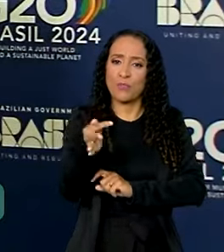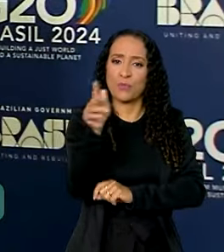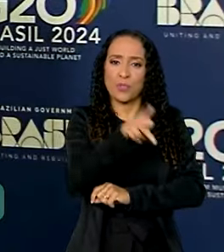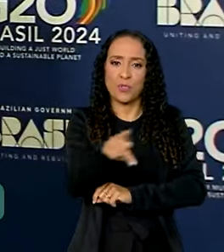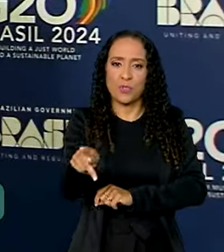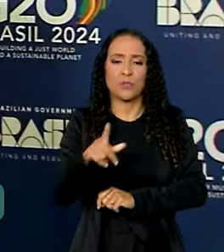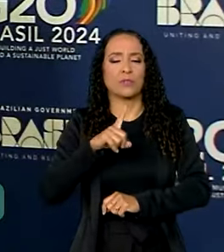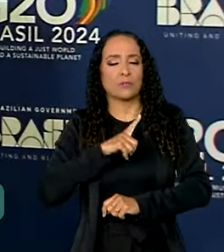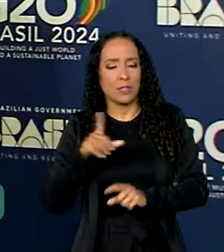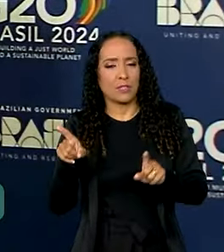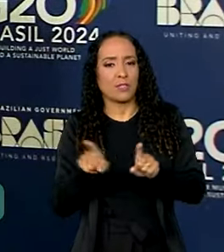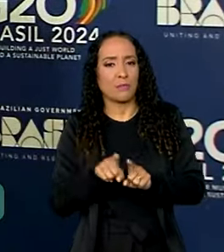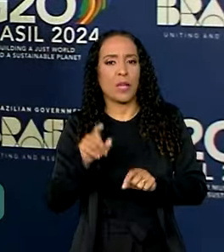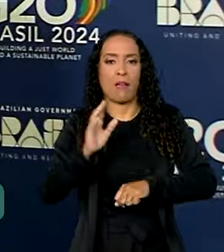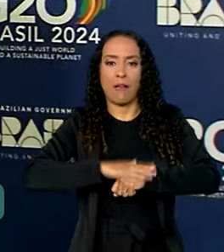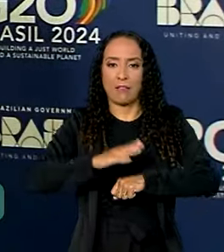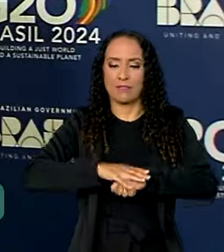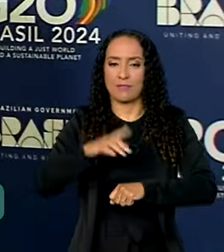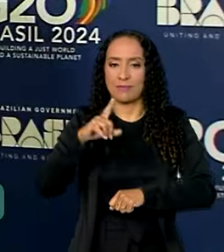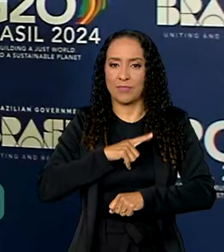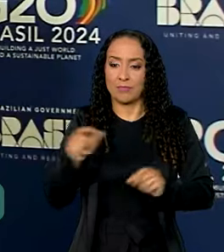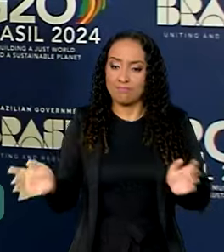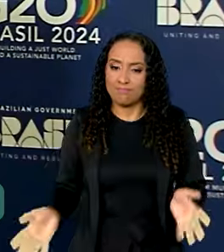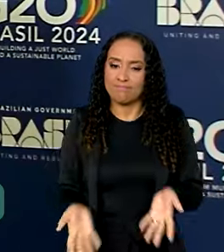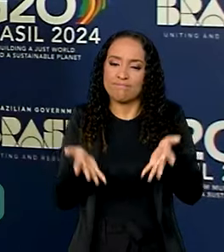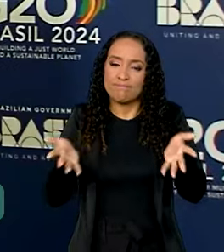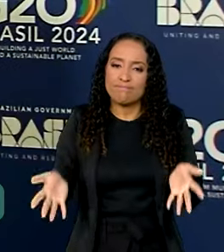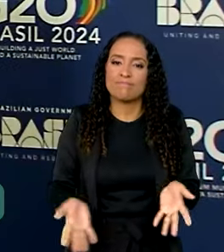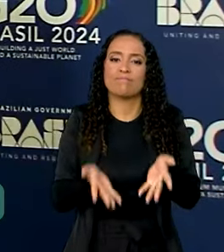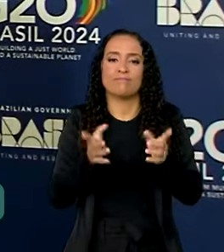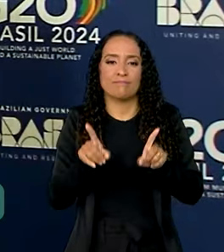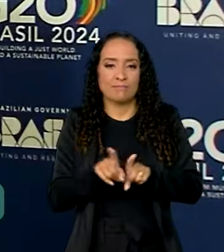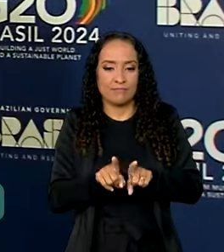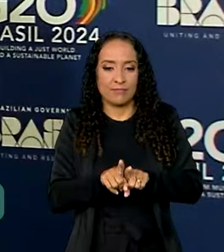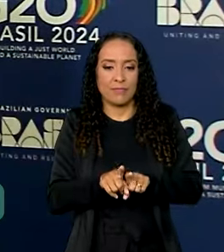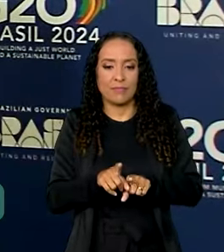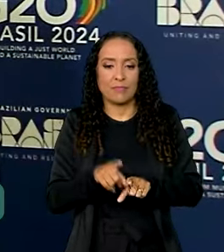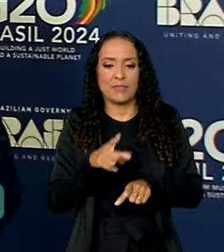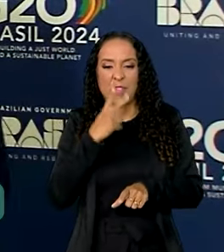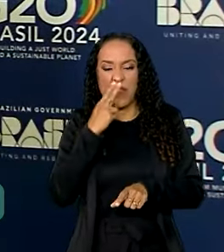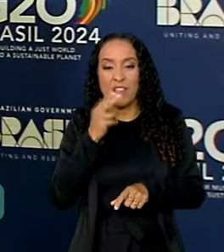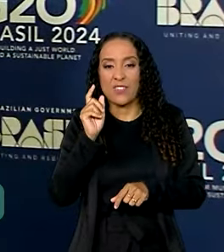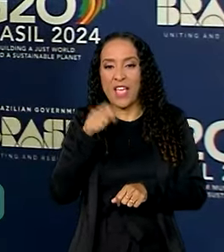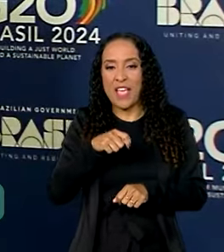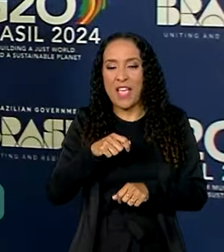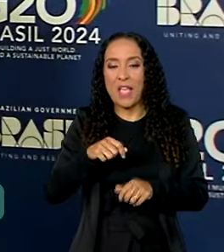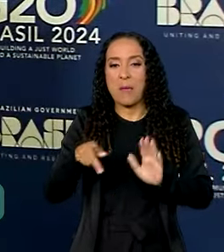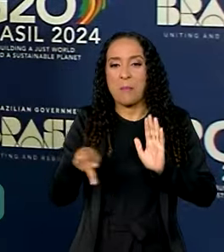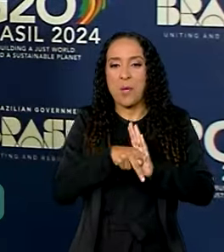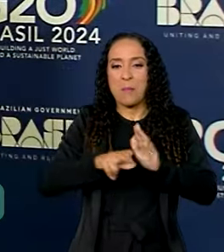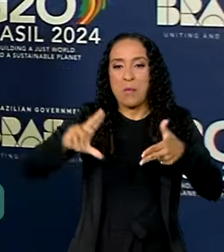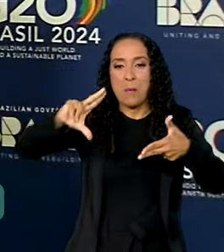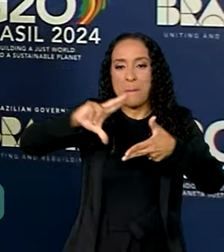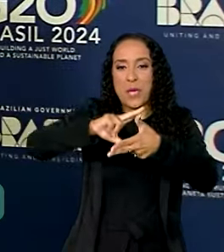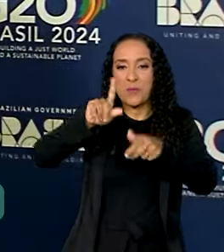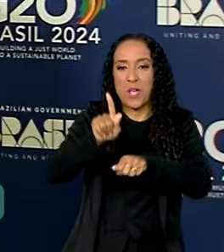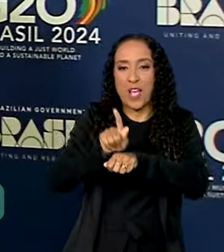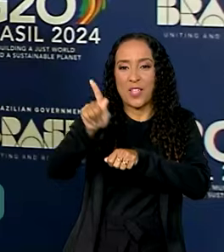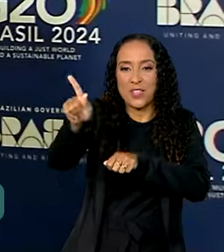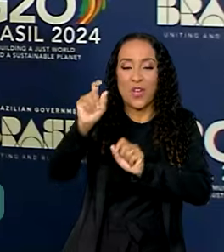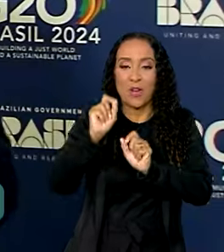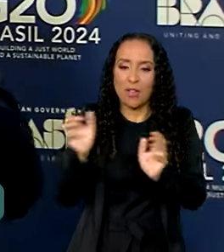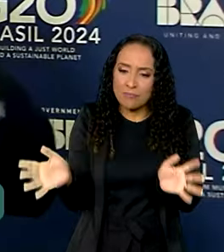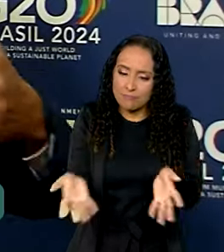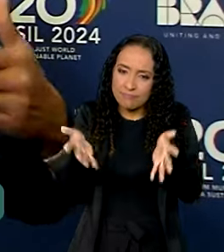então também vai ter dentro dessas ações um incentivo, eu tenho dito que vai ser até o pé de meia licenciatura, que é para